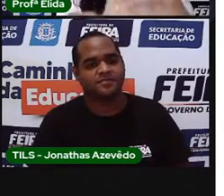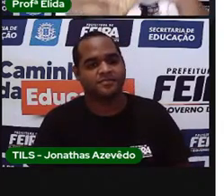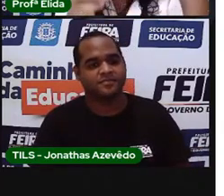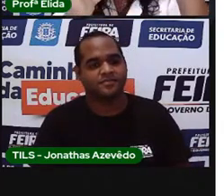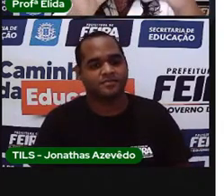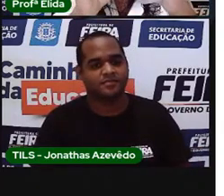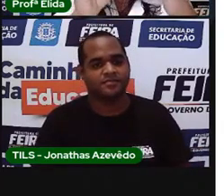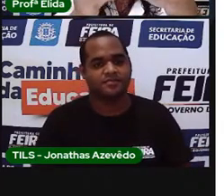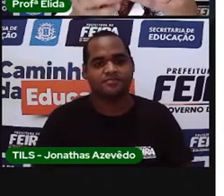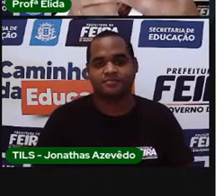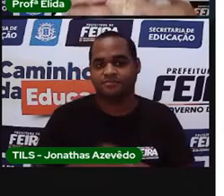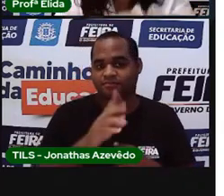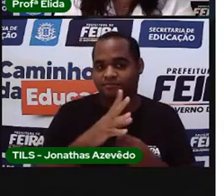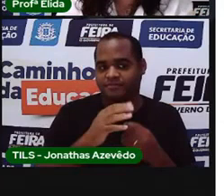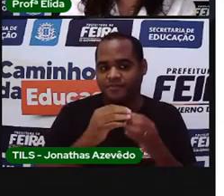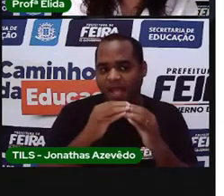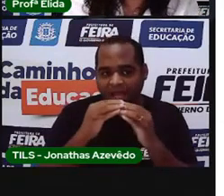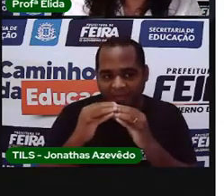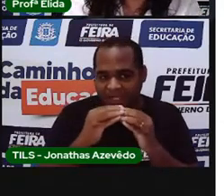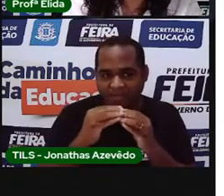Grãos de milho.